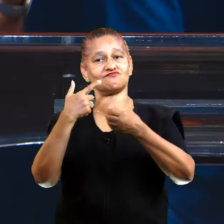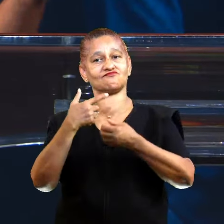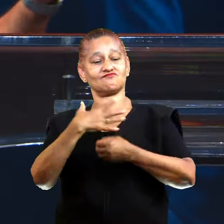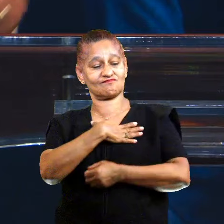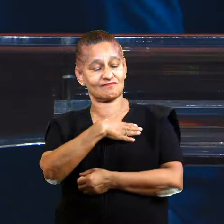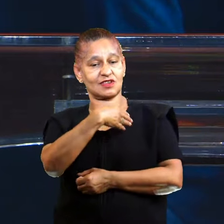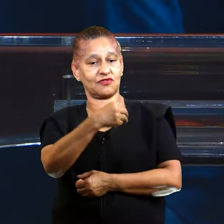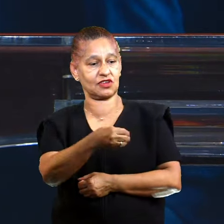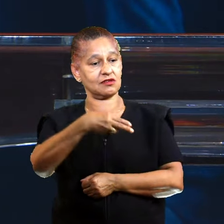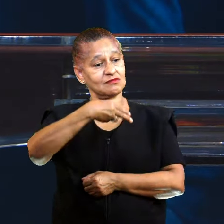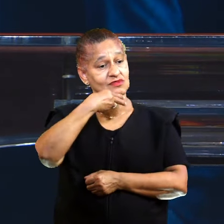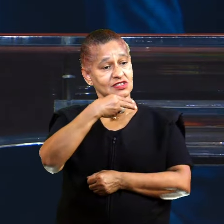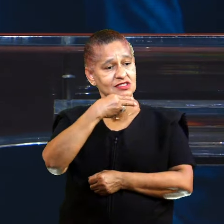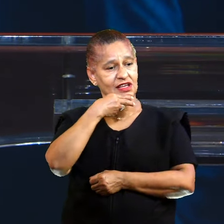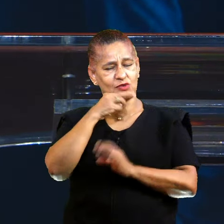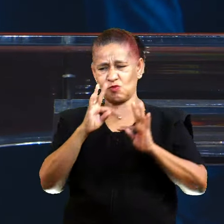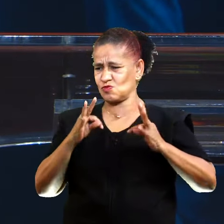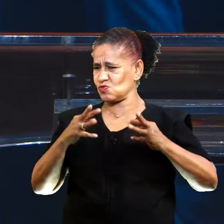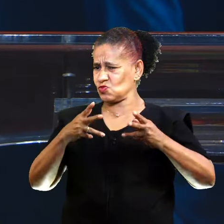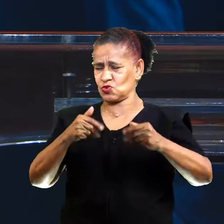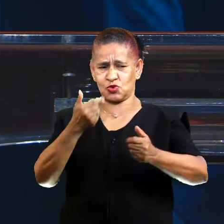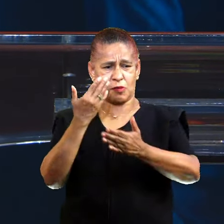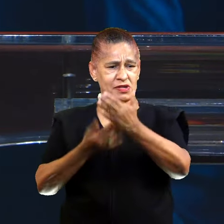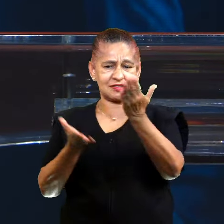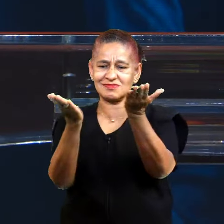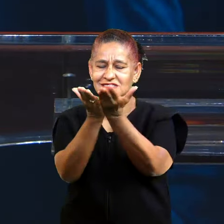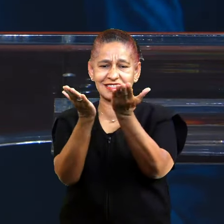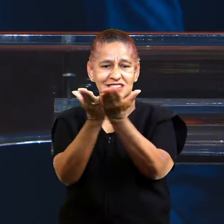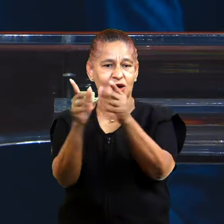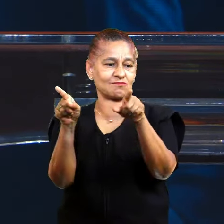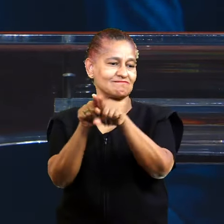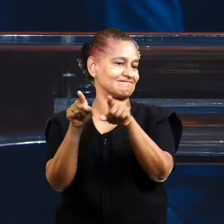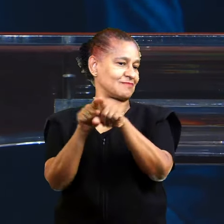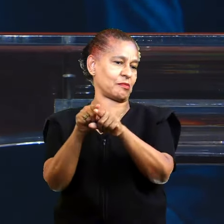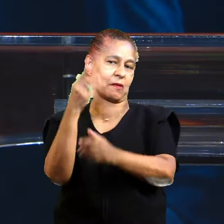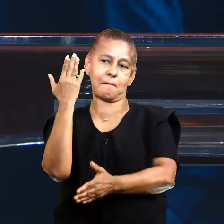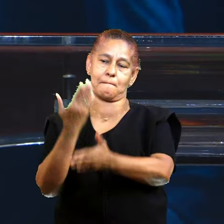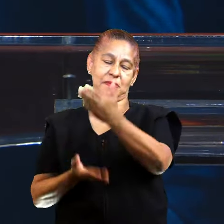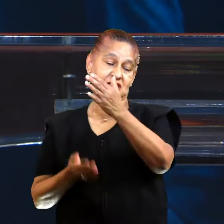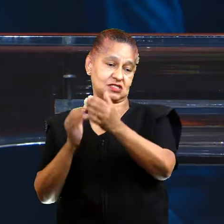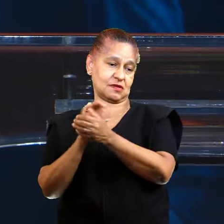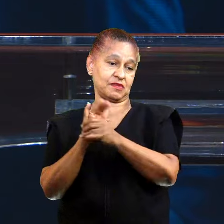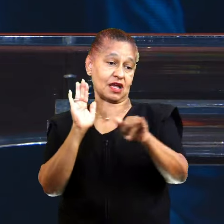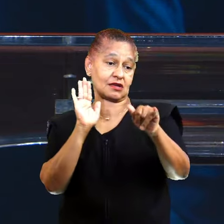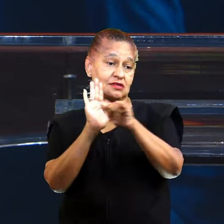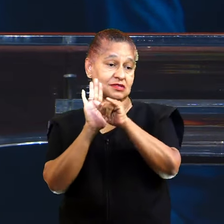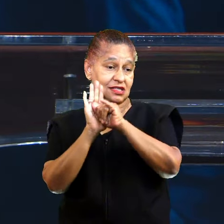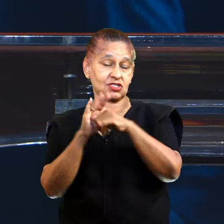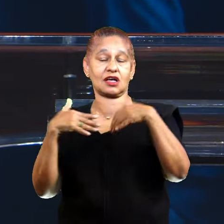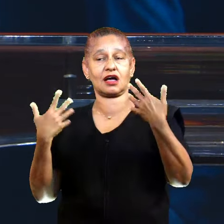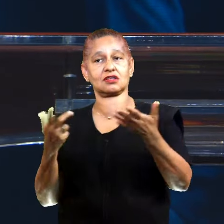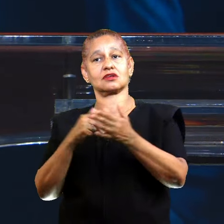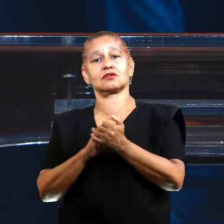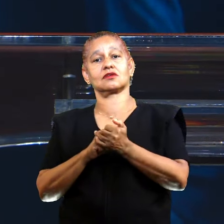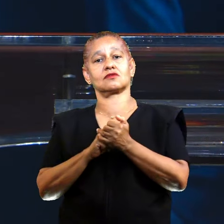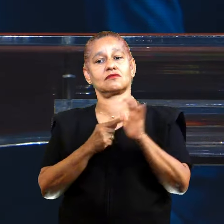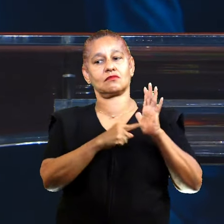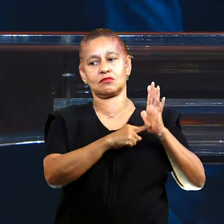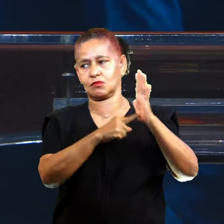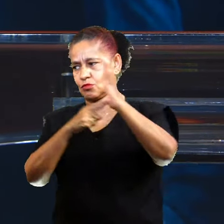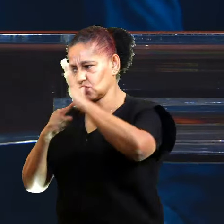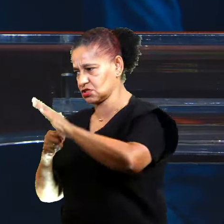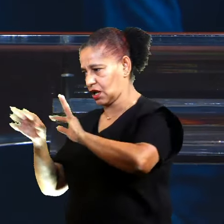identidade de neto, a minha identidade de cristão. Foi quando eu fui apresentado ao Projeto Cristolândia.